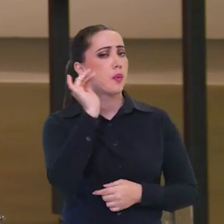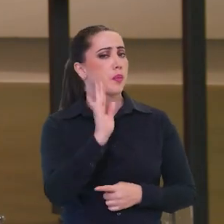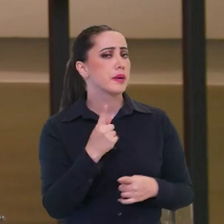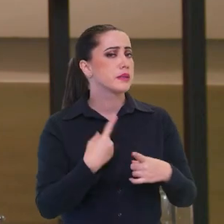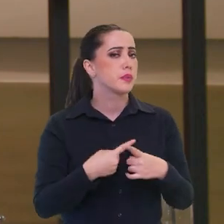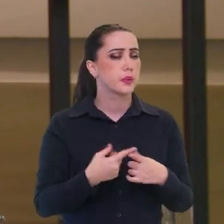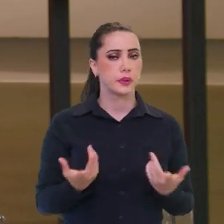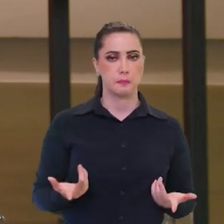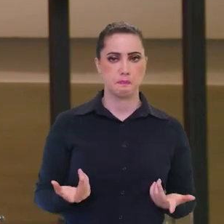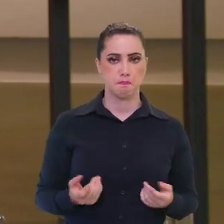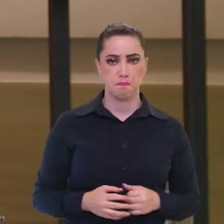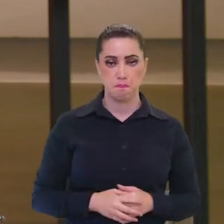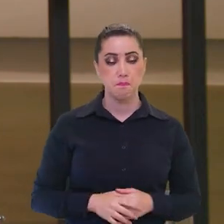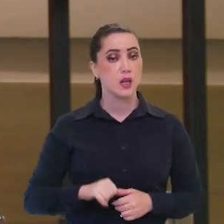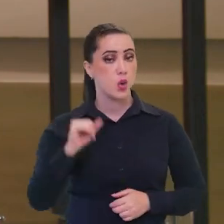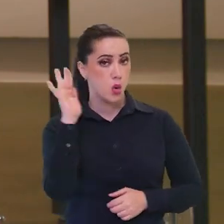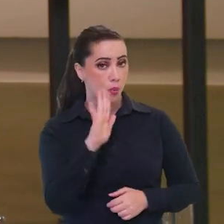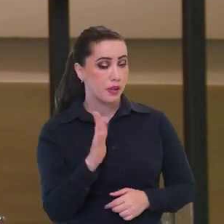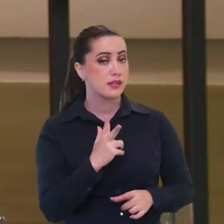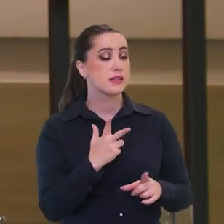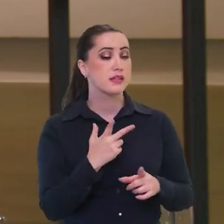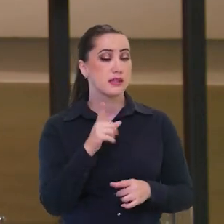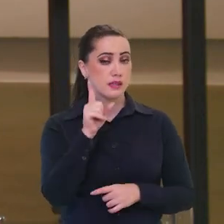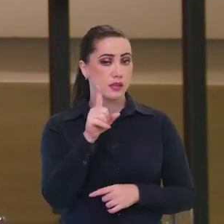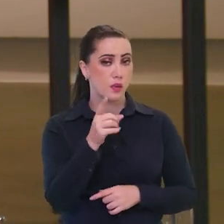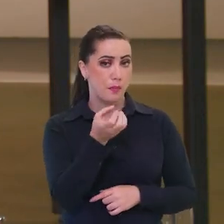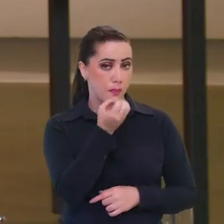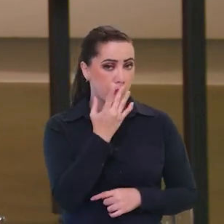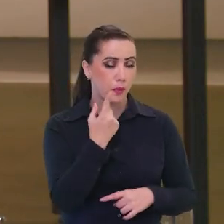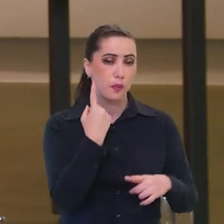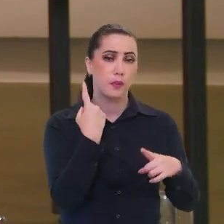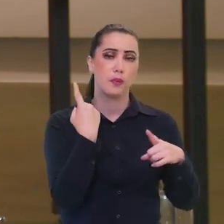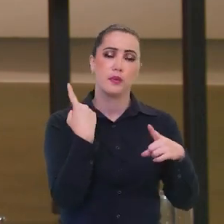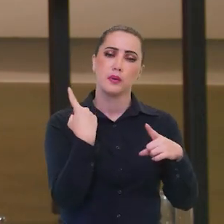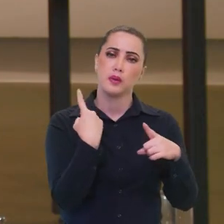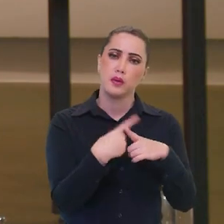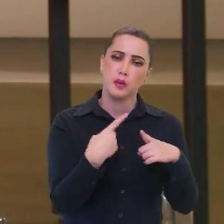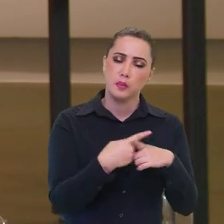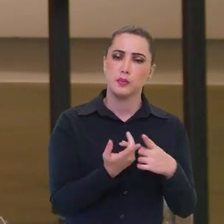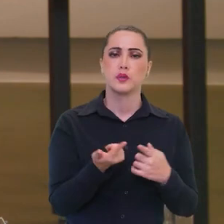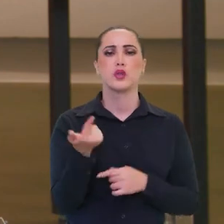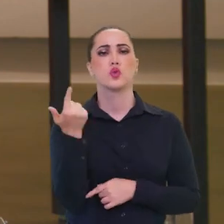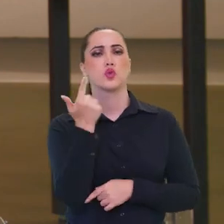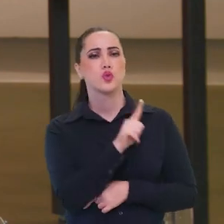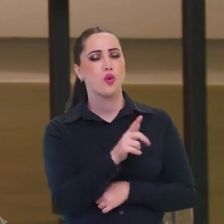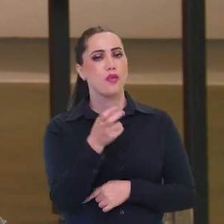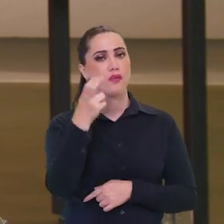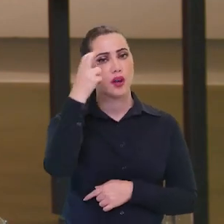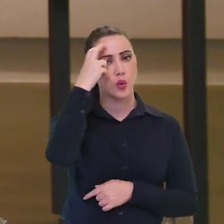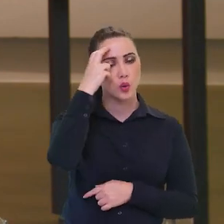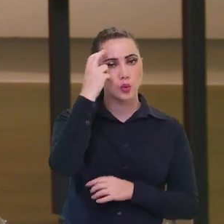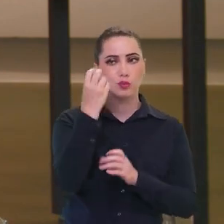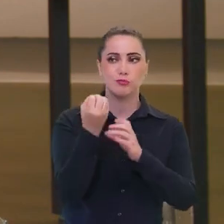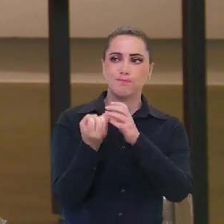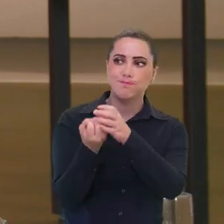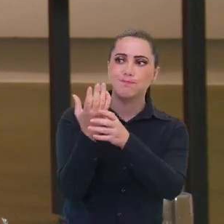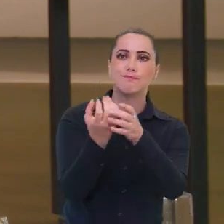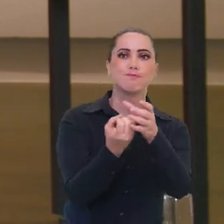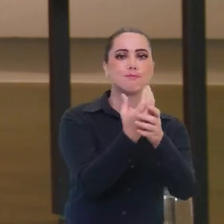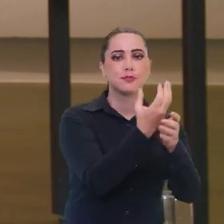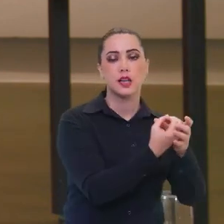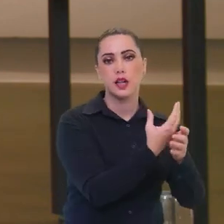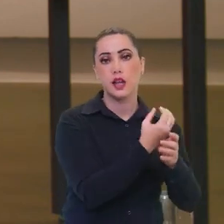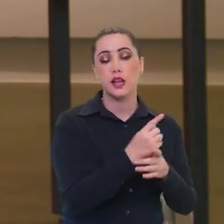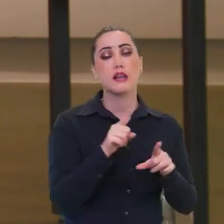ganha uma efetividade do vetor, fortalecimento do fazer cultural e a ação